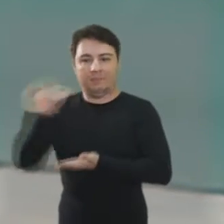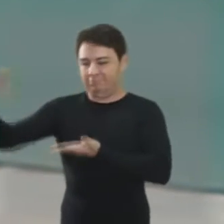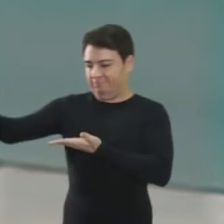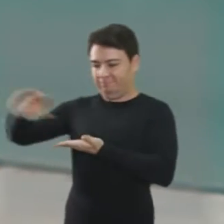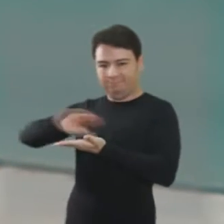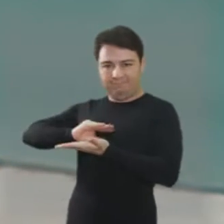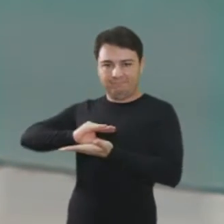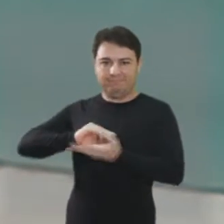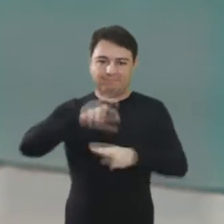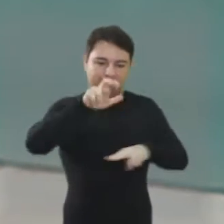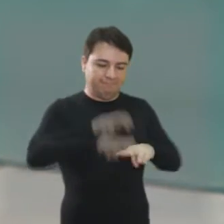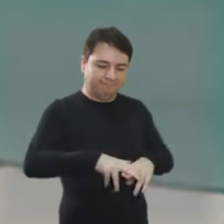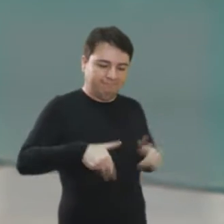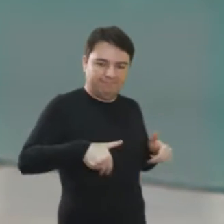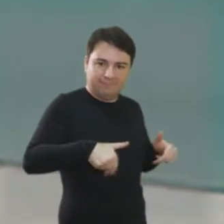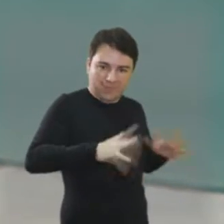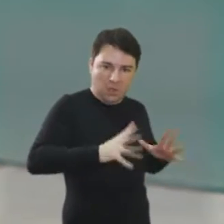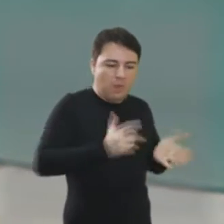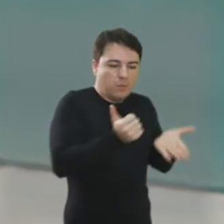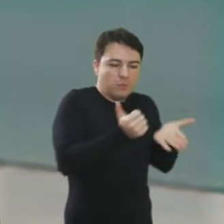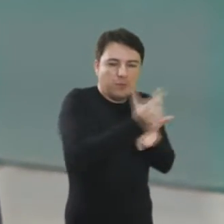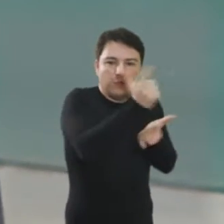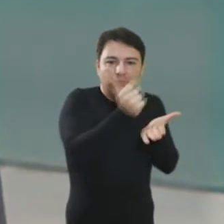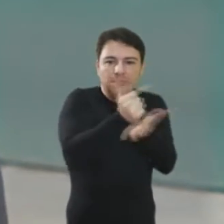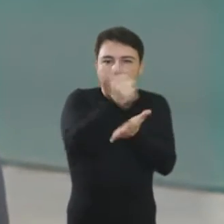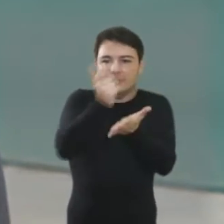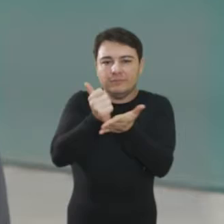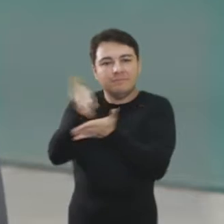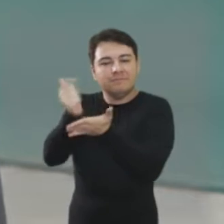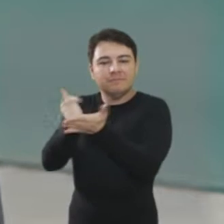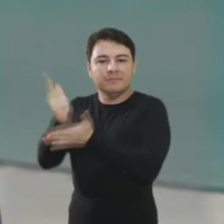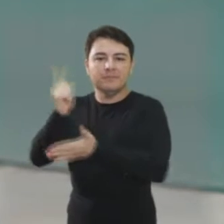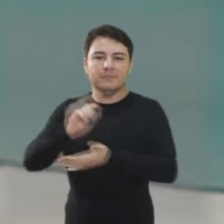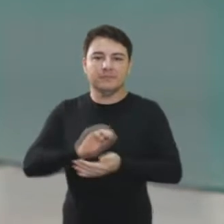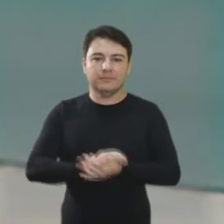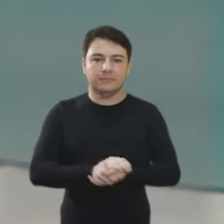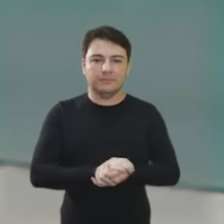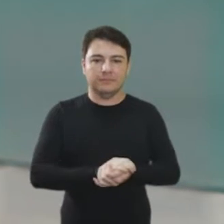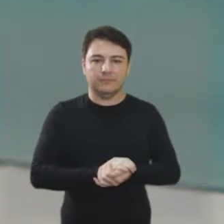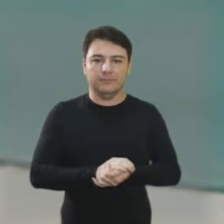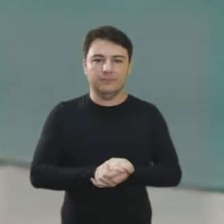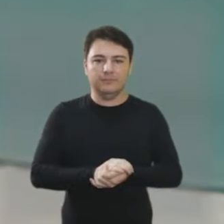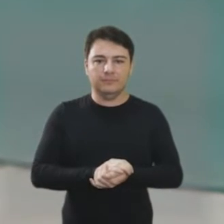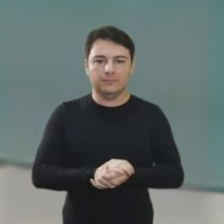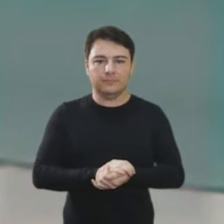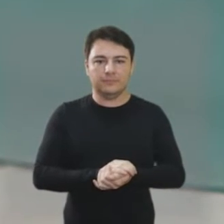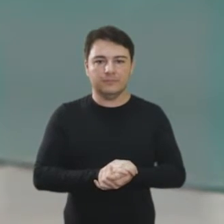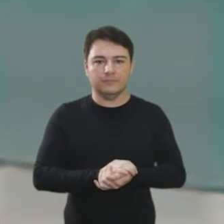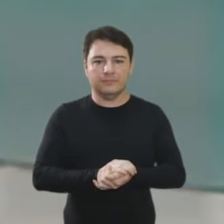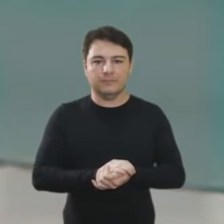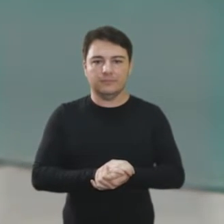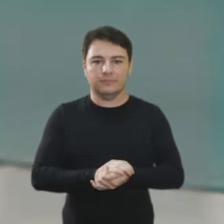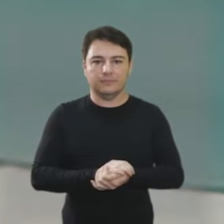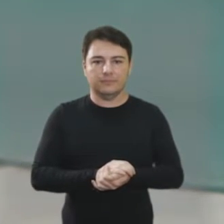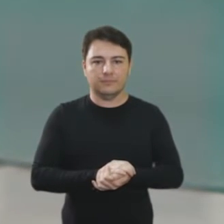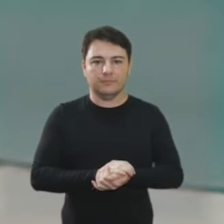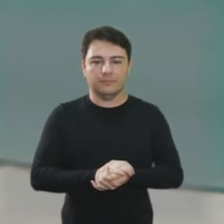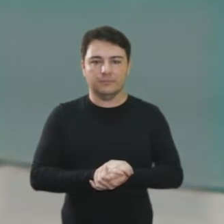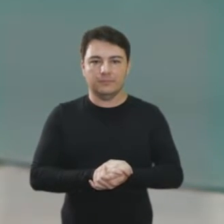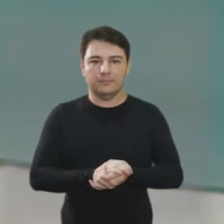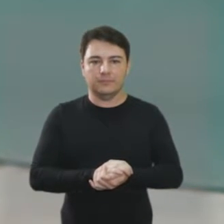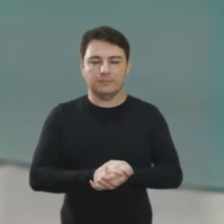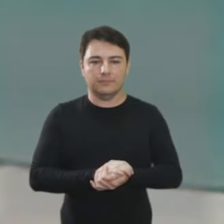de Rodas, e dessa empresa, onde é comprado esse material. E com esse